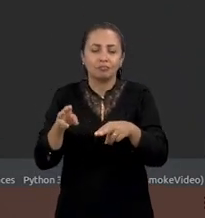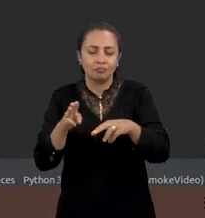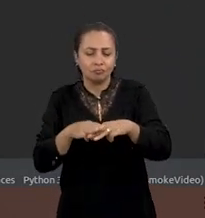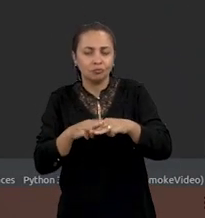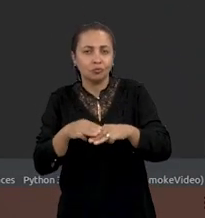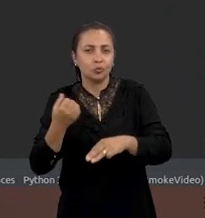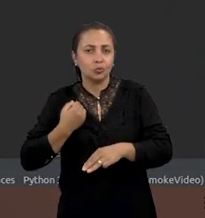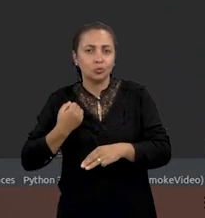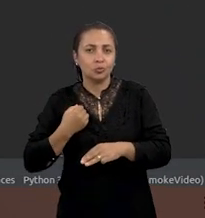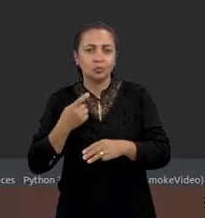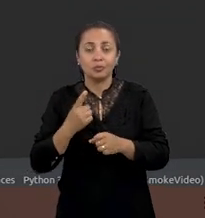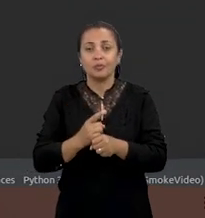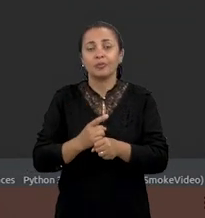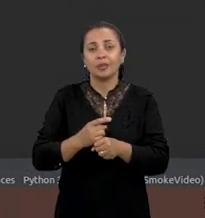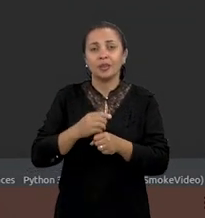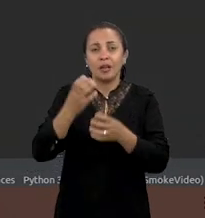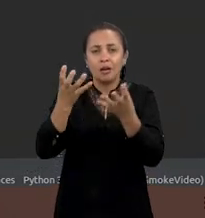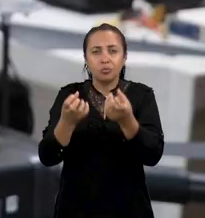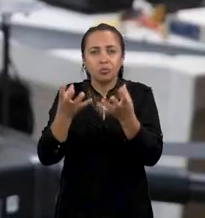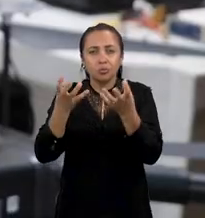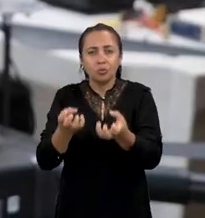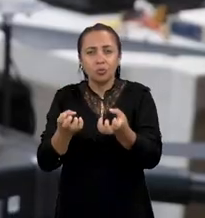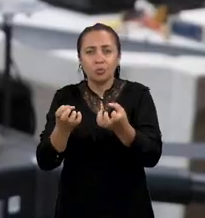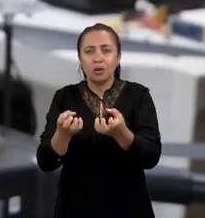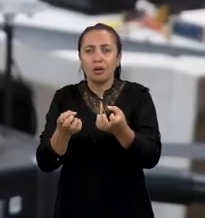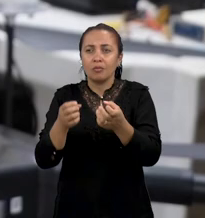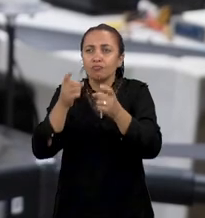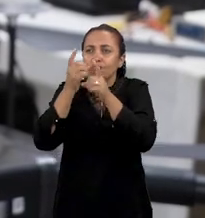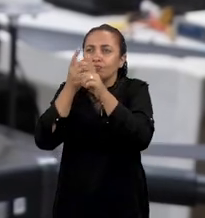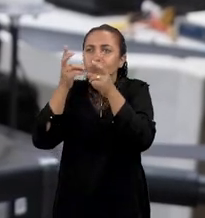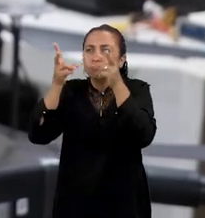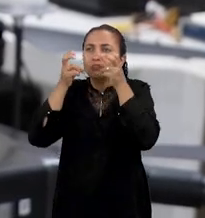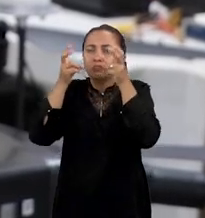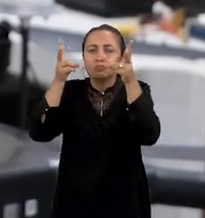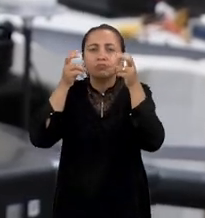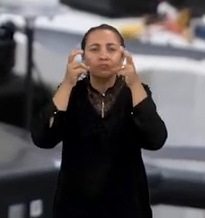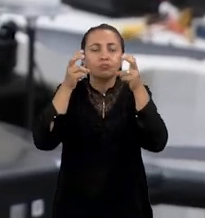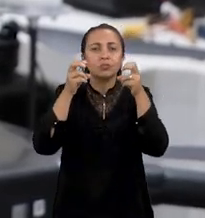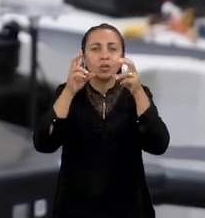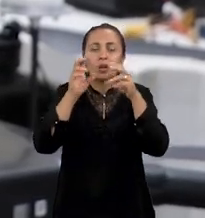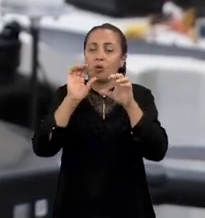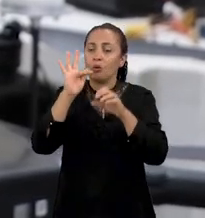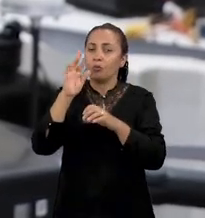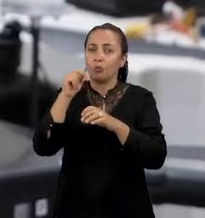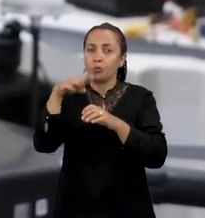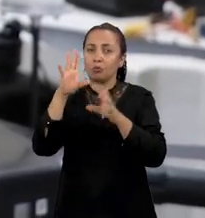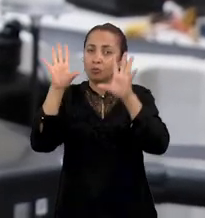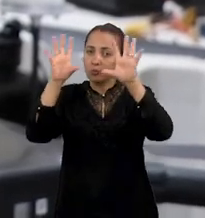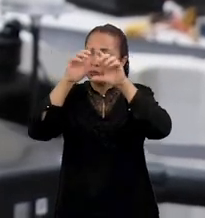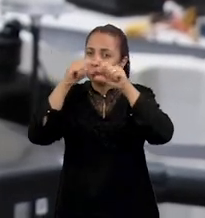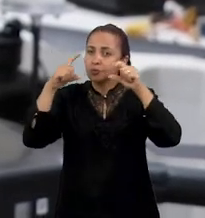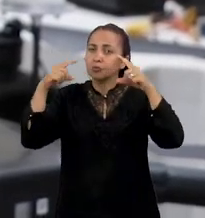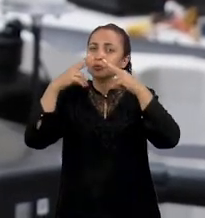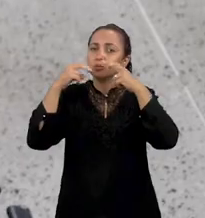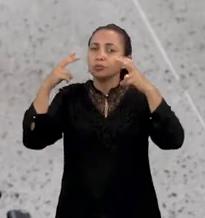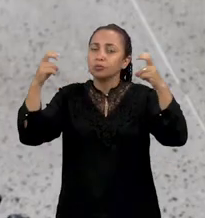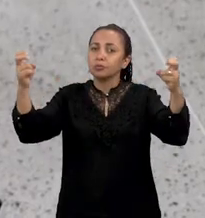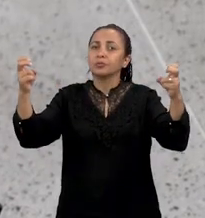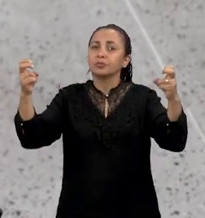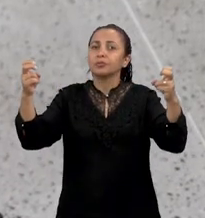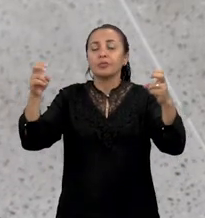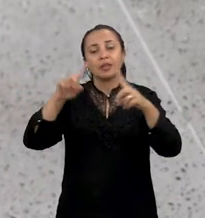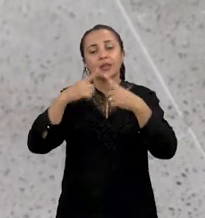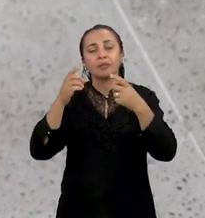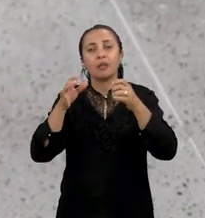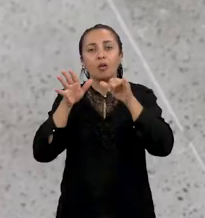algoritmos de detecção automática de fumaça nessa aeronave, no caso, não especificamente nessa, que essa é de um outro projeto,